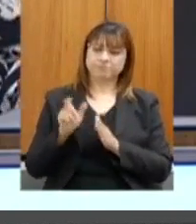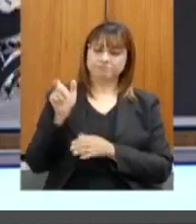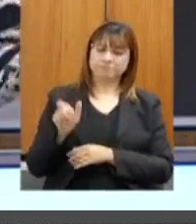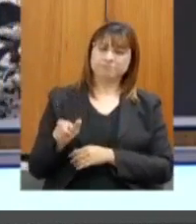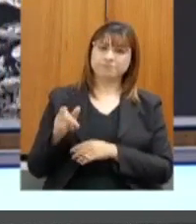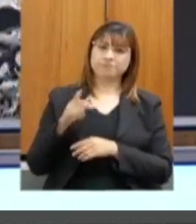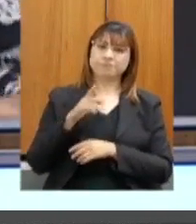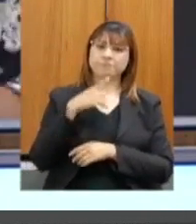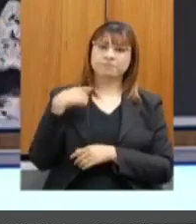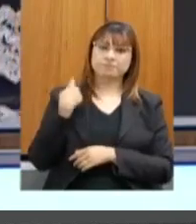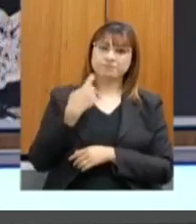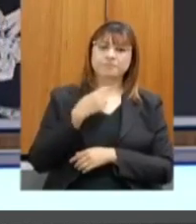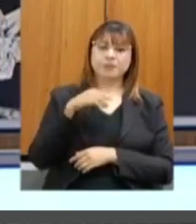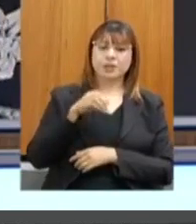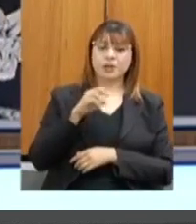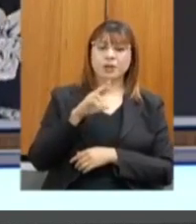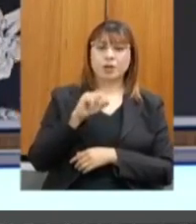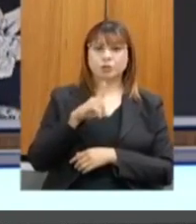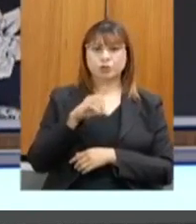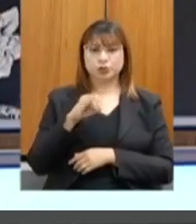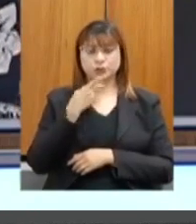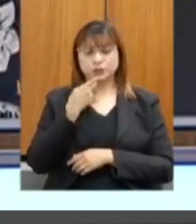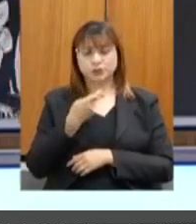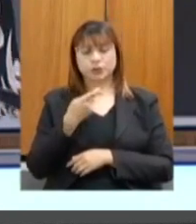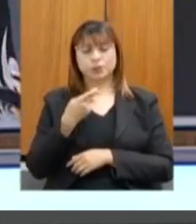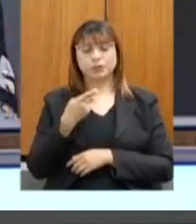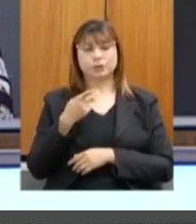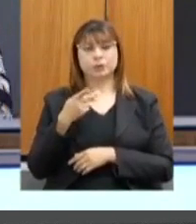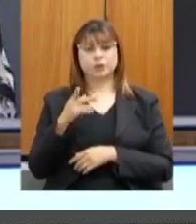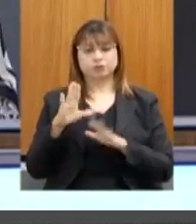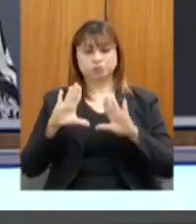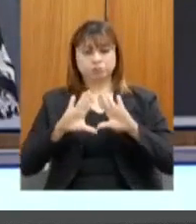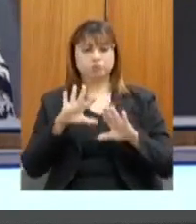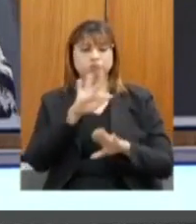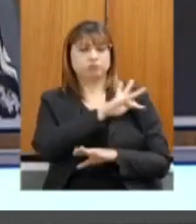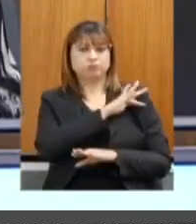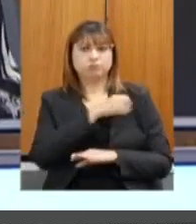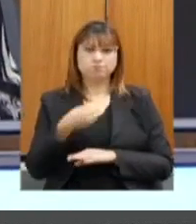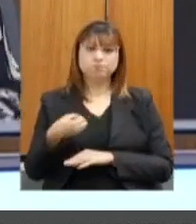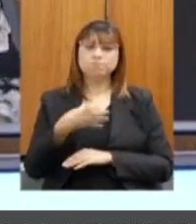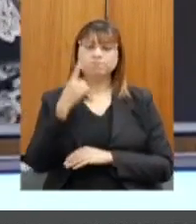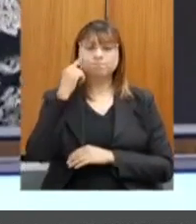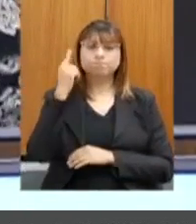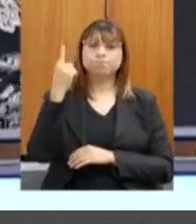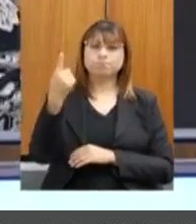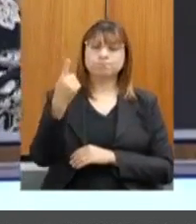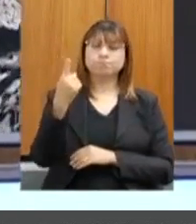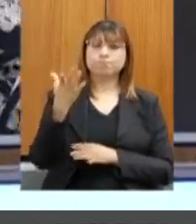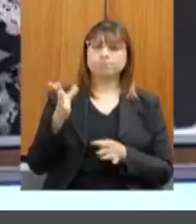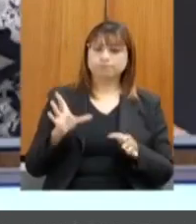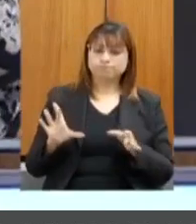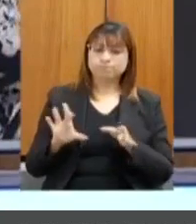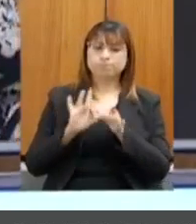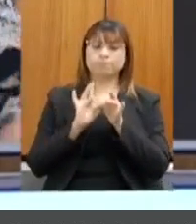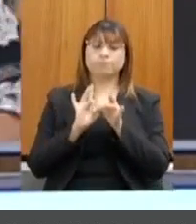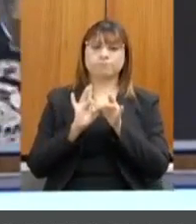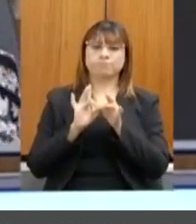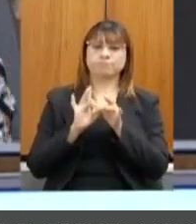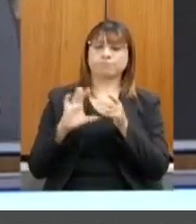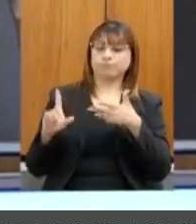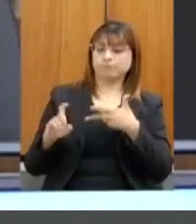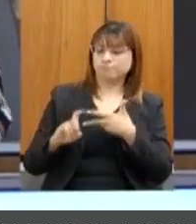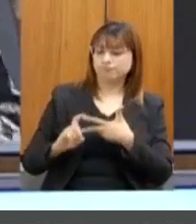menciona, o Assembleia Fiscaliza é uma ação inovadora de integração entre o poder